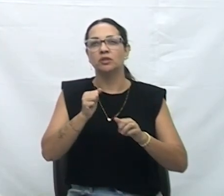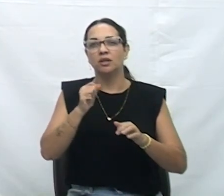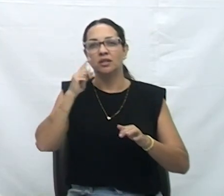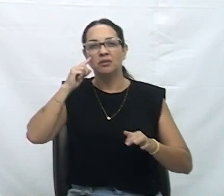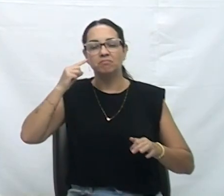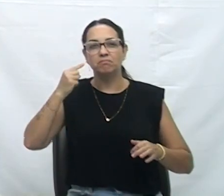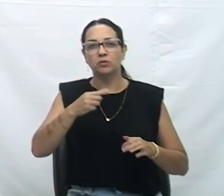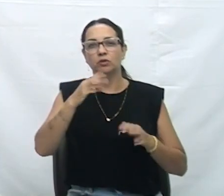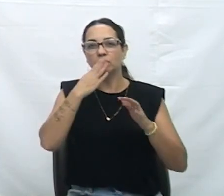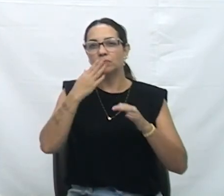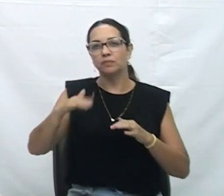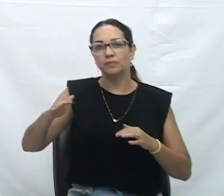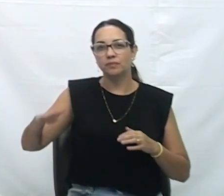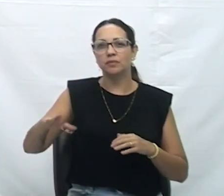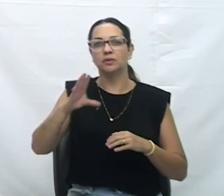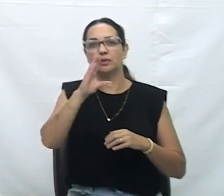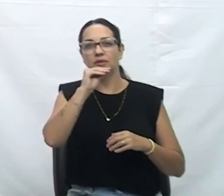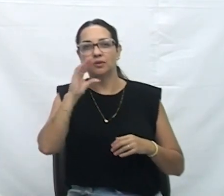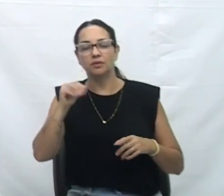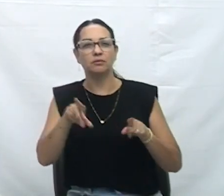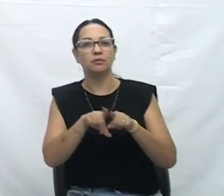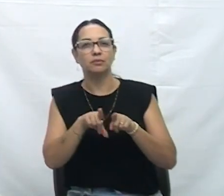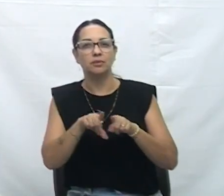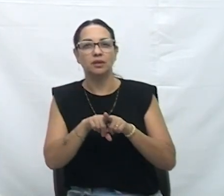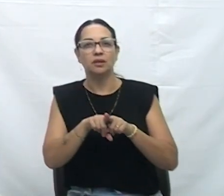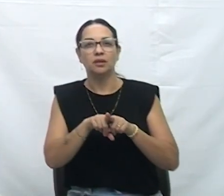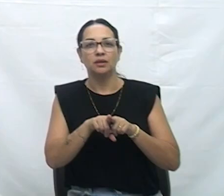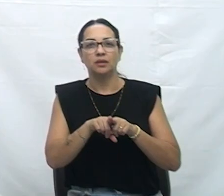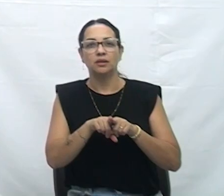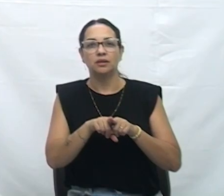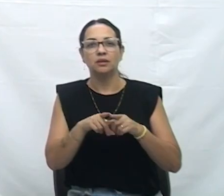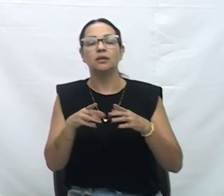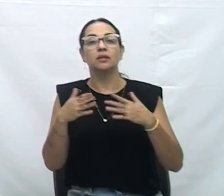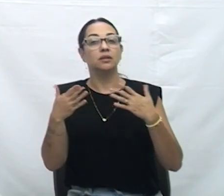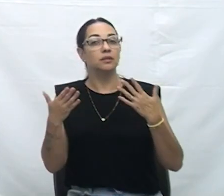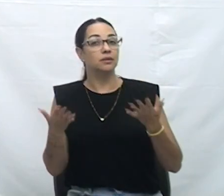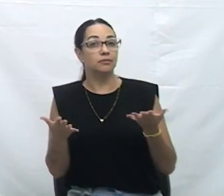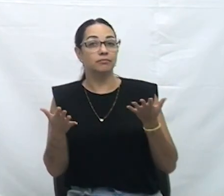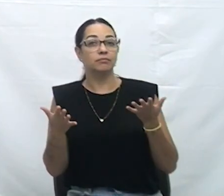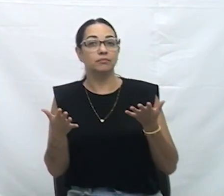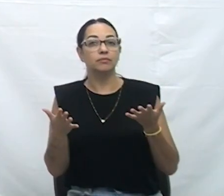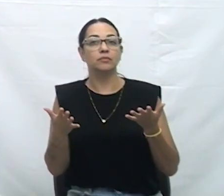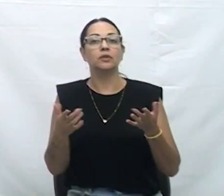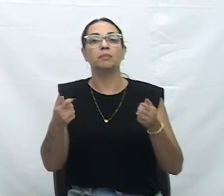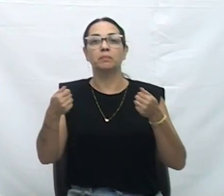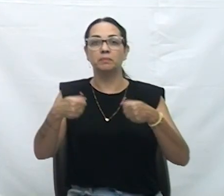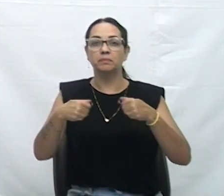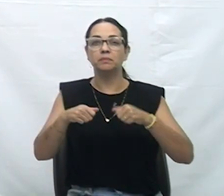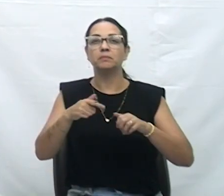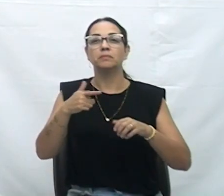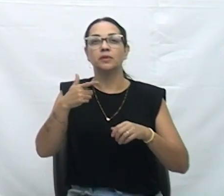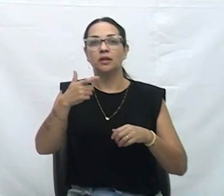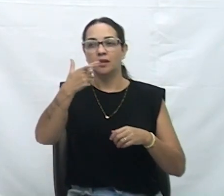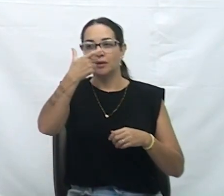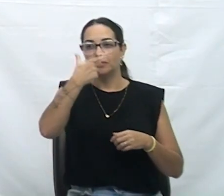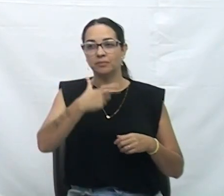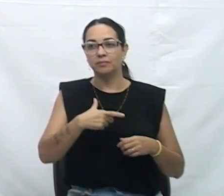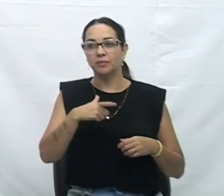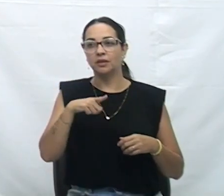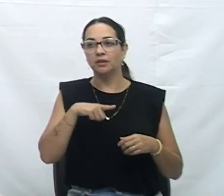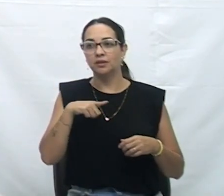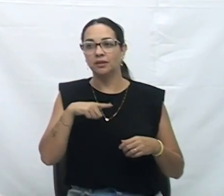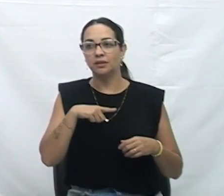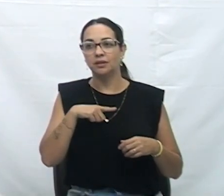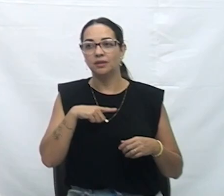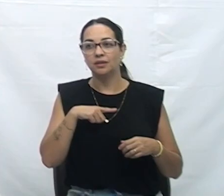esse vereador reivindicar, cabe a mesma postura. No mesmo sentido, a parada LGBT